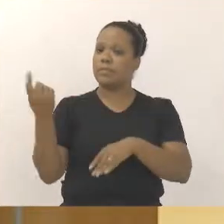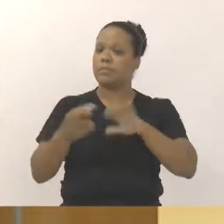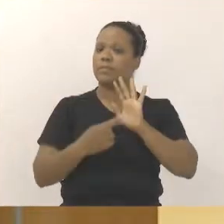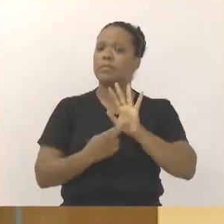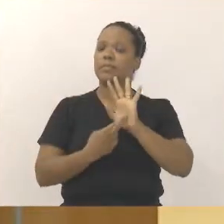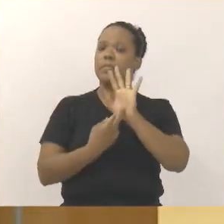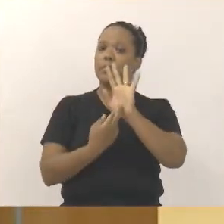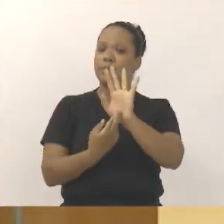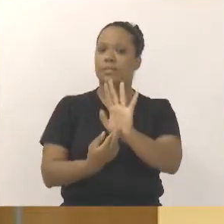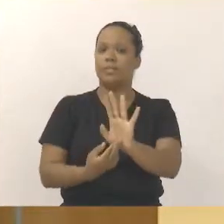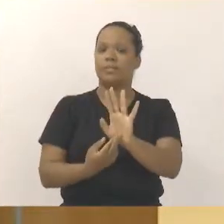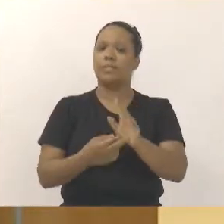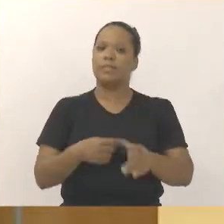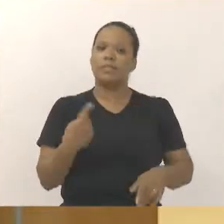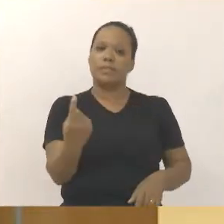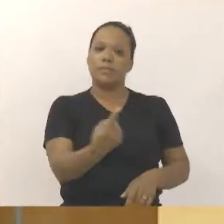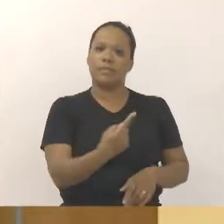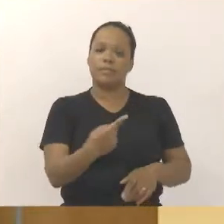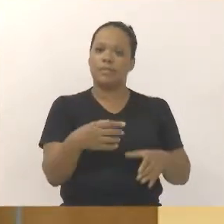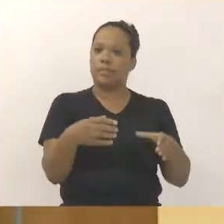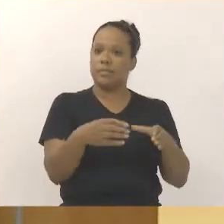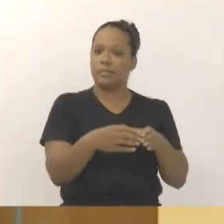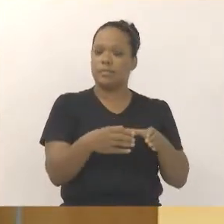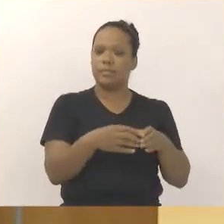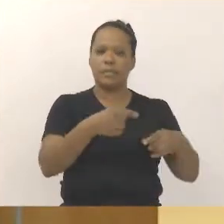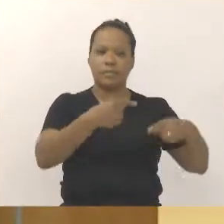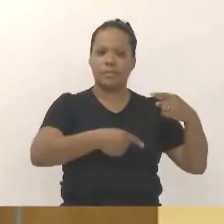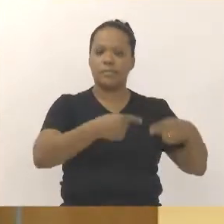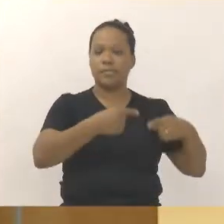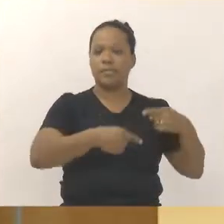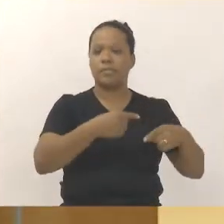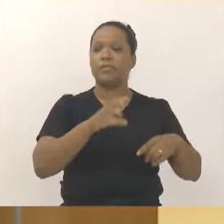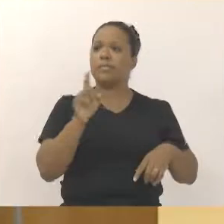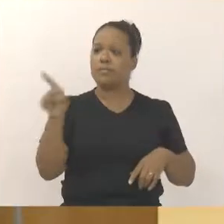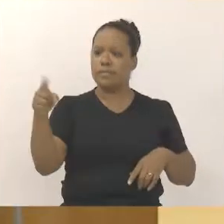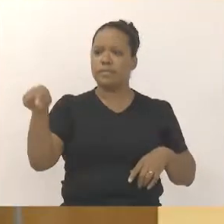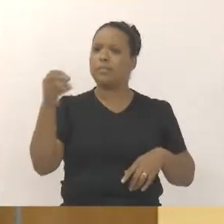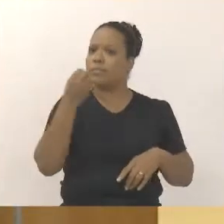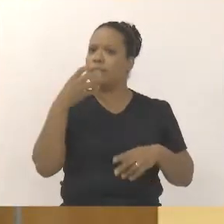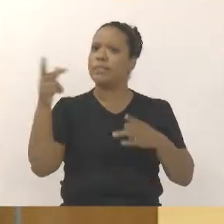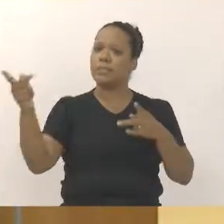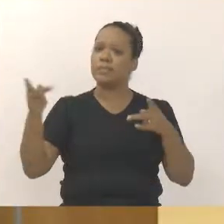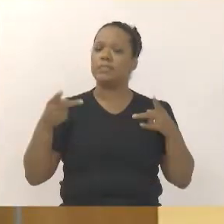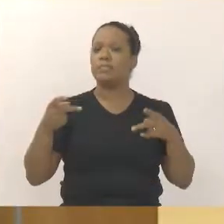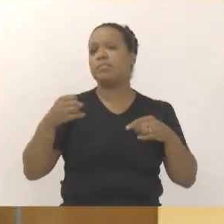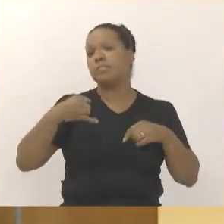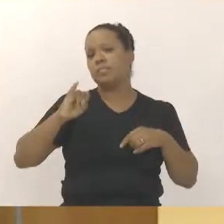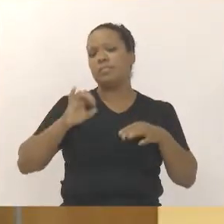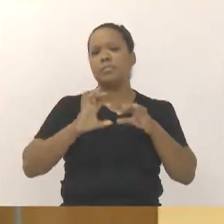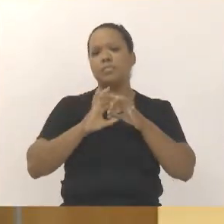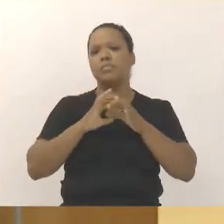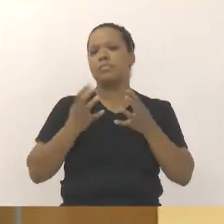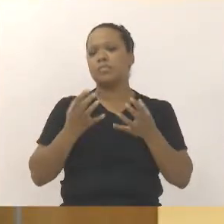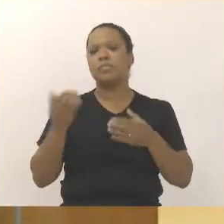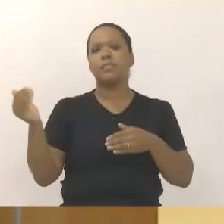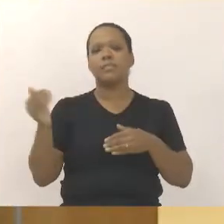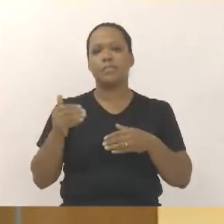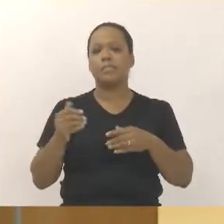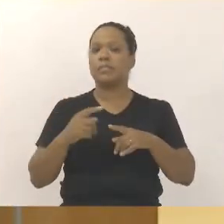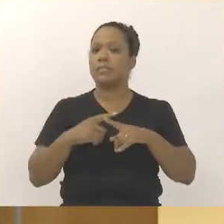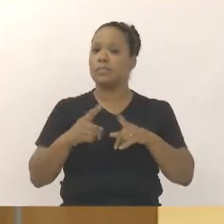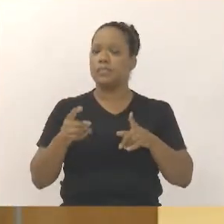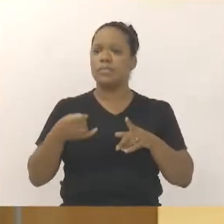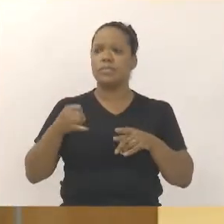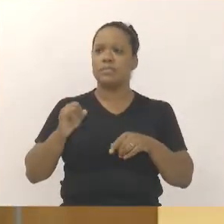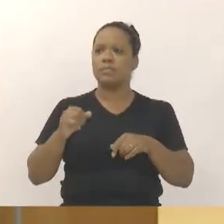representantes deles. Então, é nós aqui. E eles também serão bem-vindos, se puderem, se tiver disponibilidade de participar. Mas, na